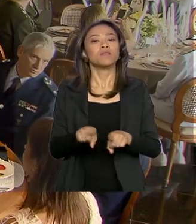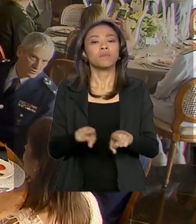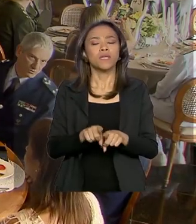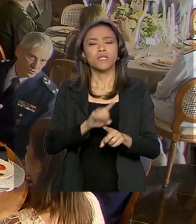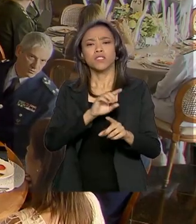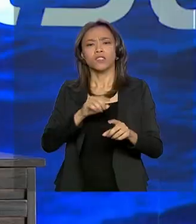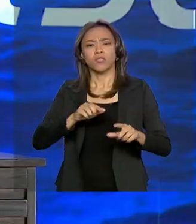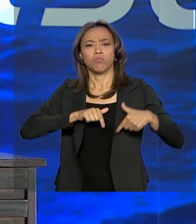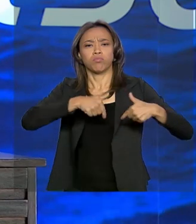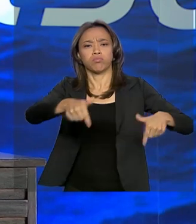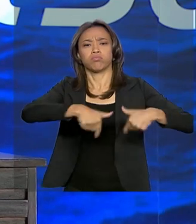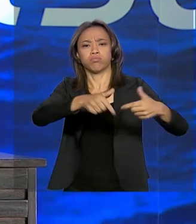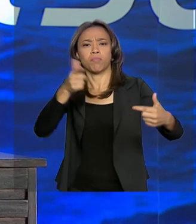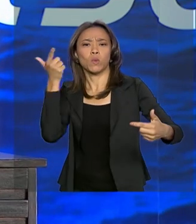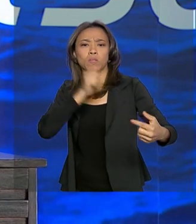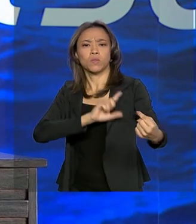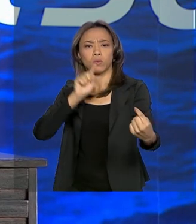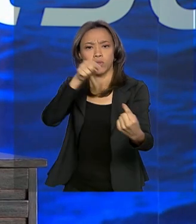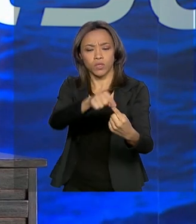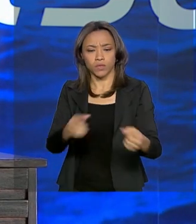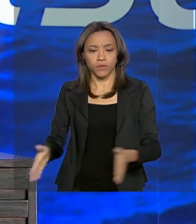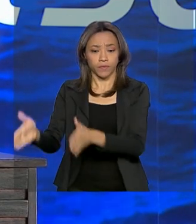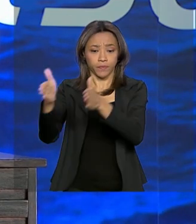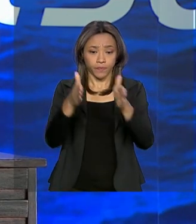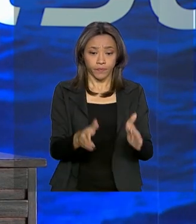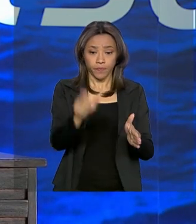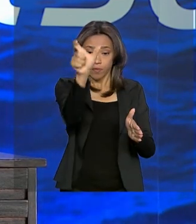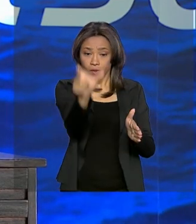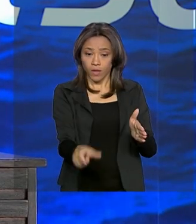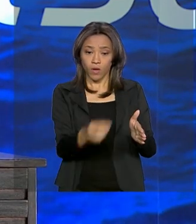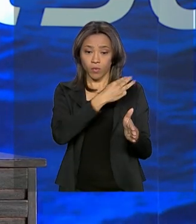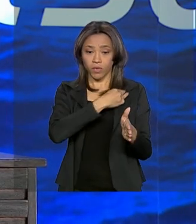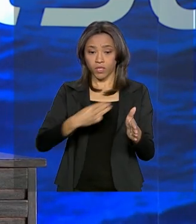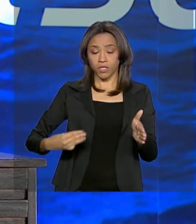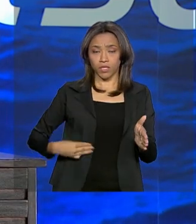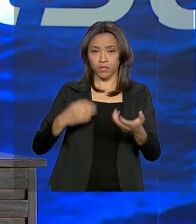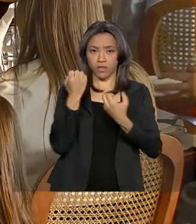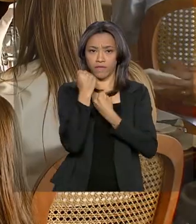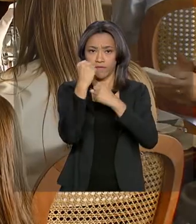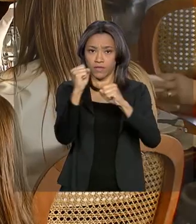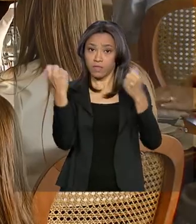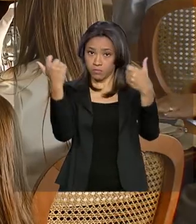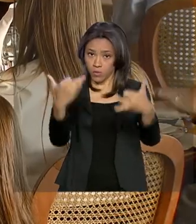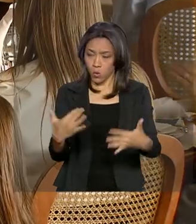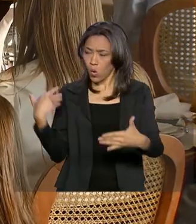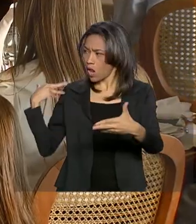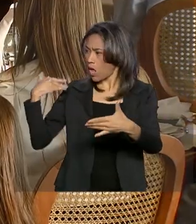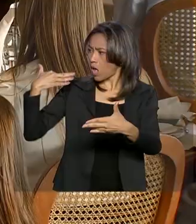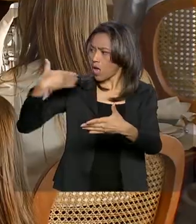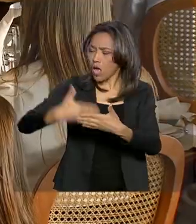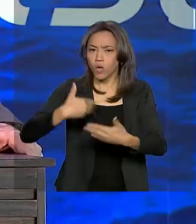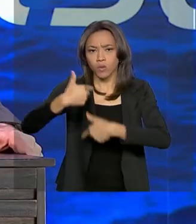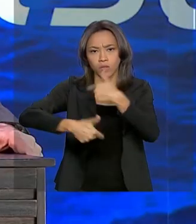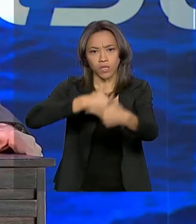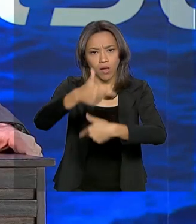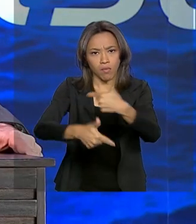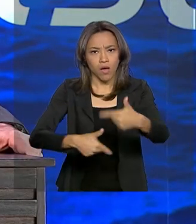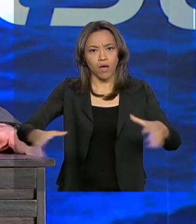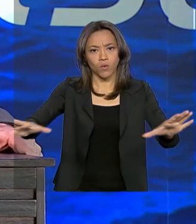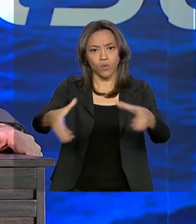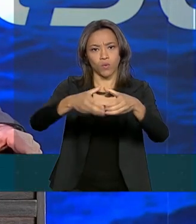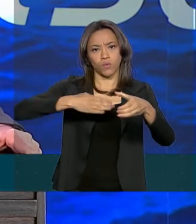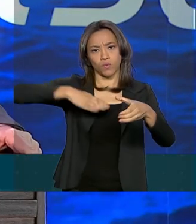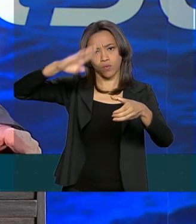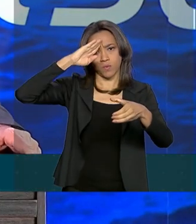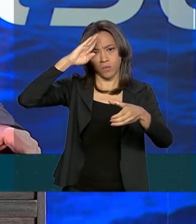tais objetivos. O ministro da Defesa também ressaltou o trabalho das Forças Armadas ao longo de 2019. Um período